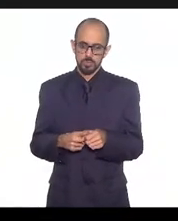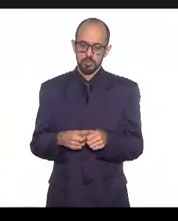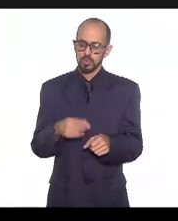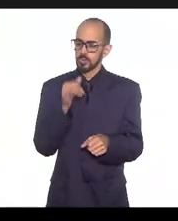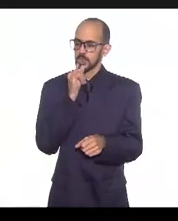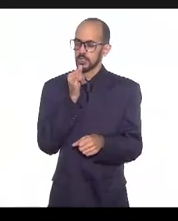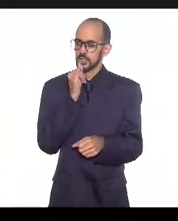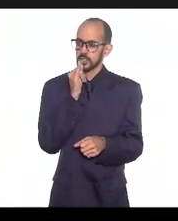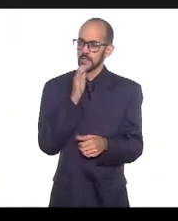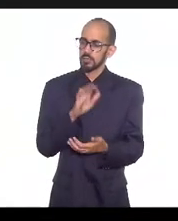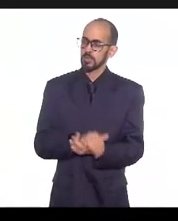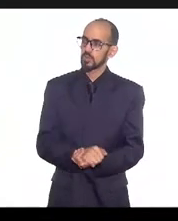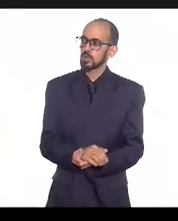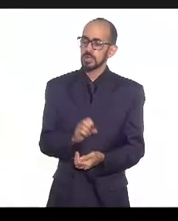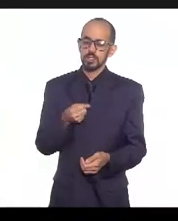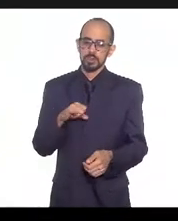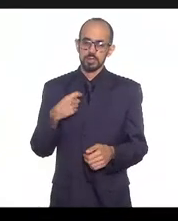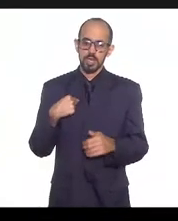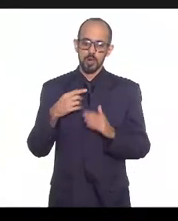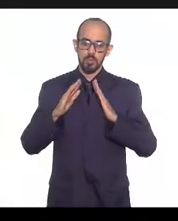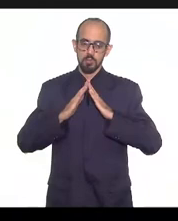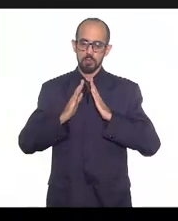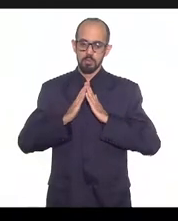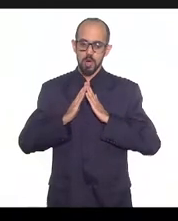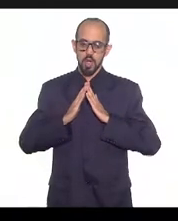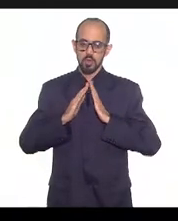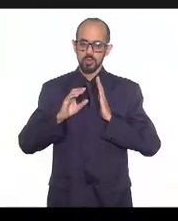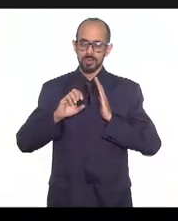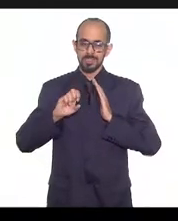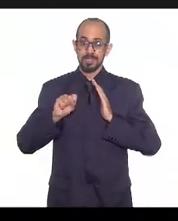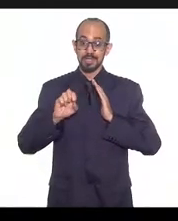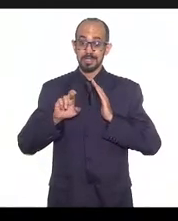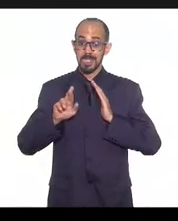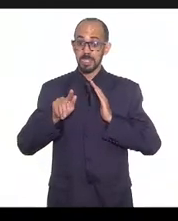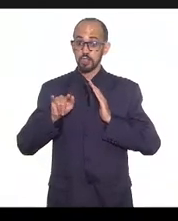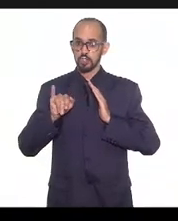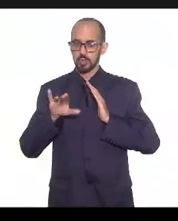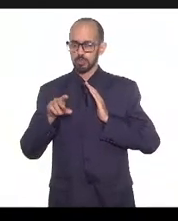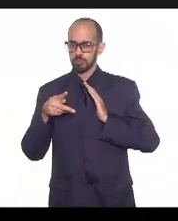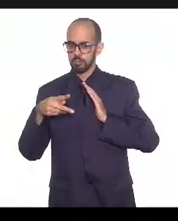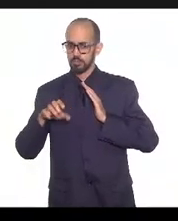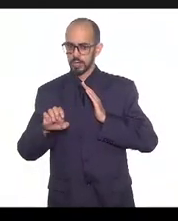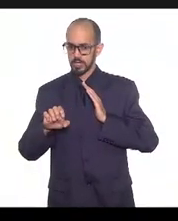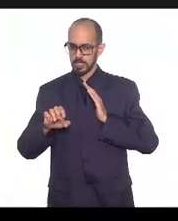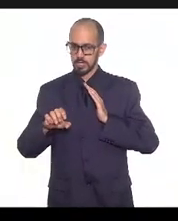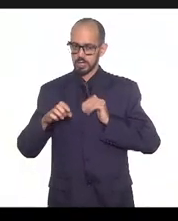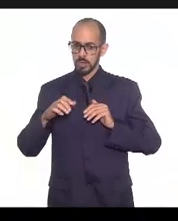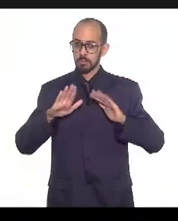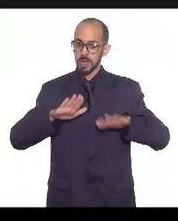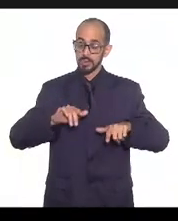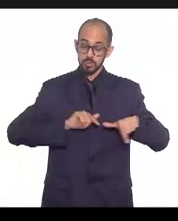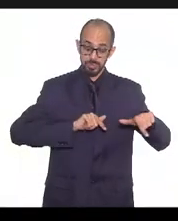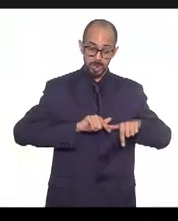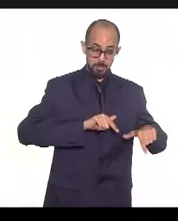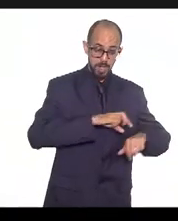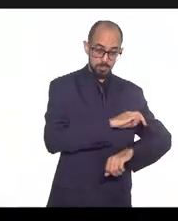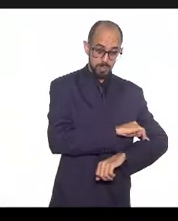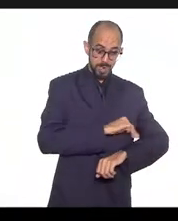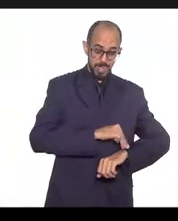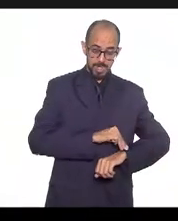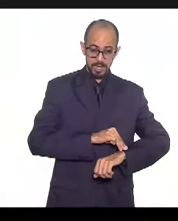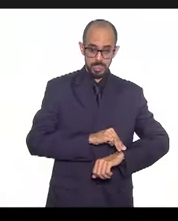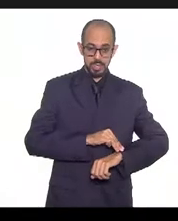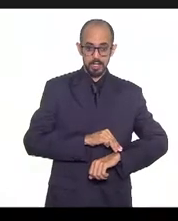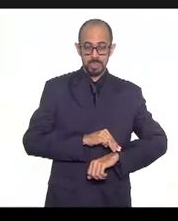por exemplo, se eu sou de Sergipe, embarco em Macaé, e às vezes eu tenho que passar dois dias lá,